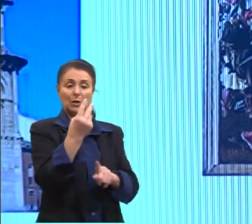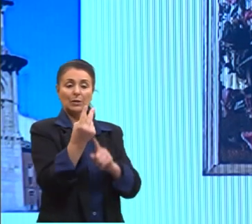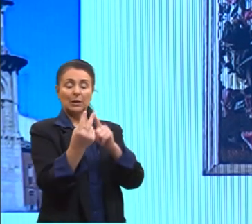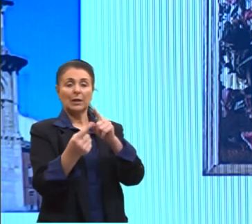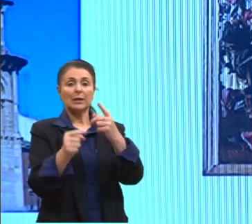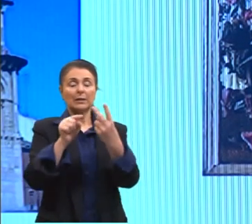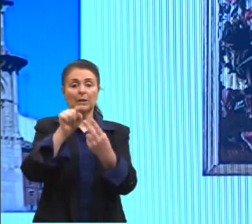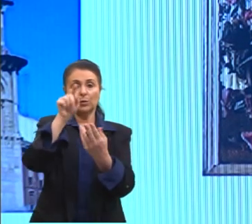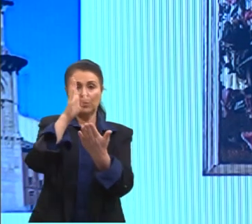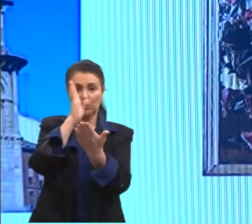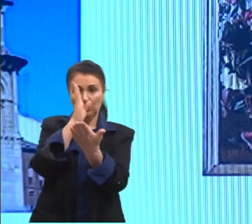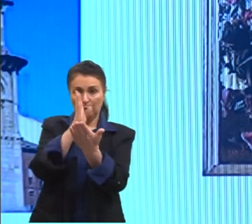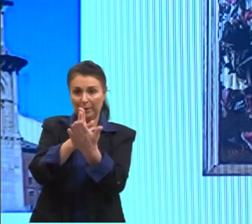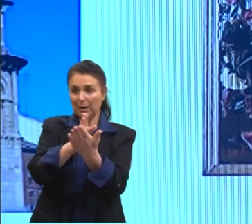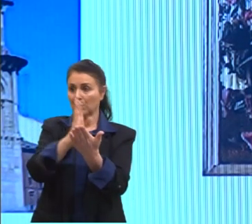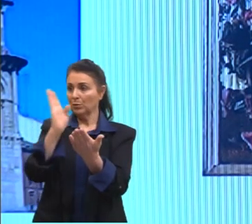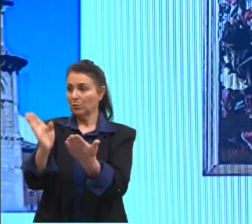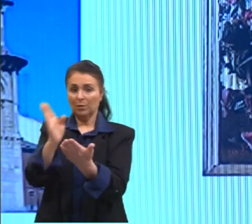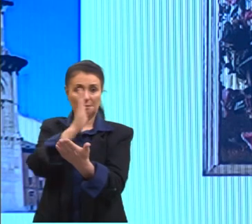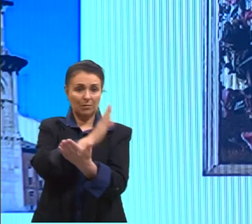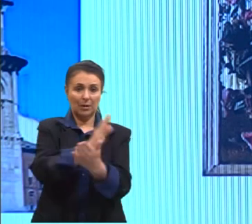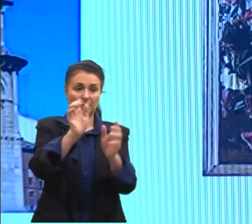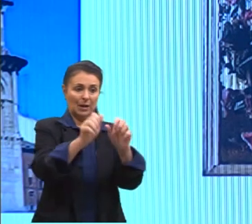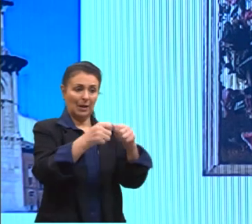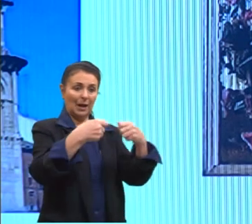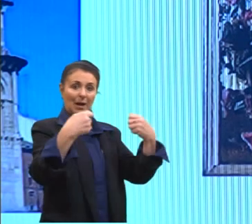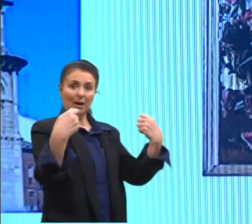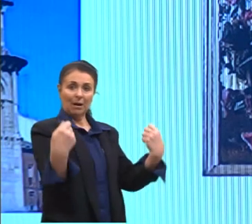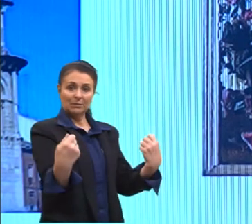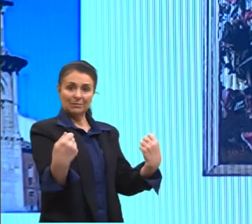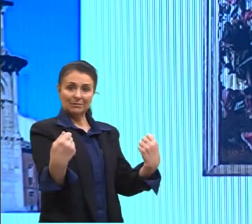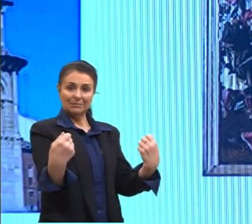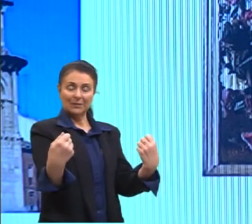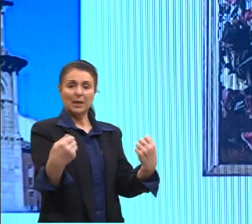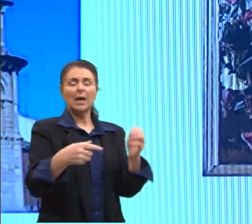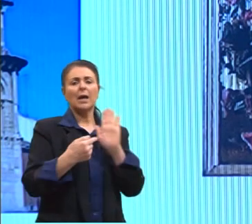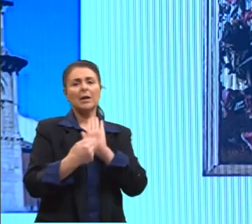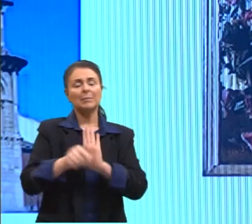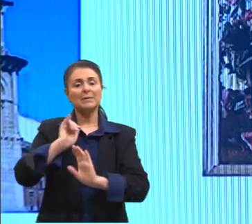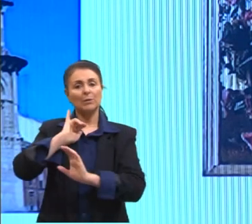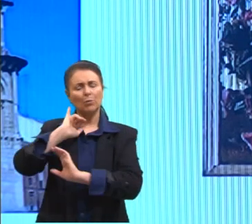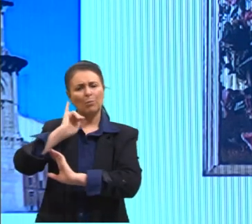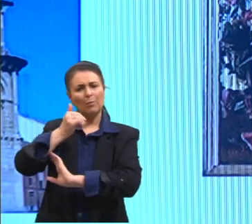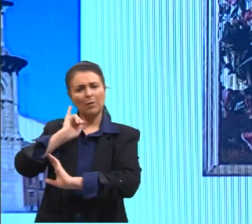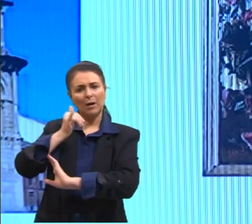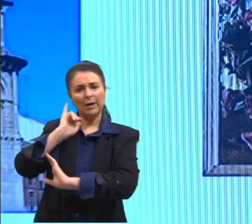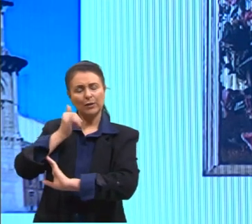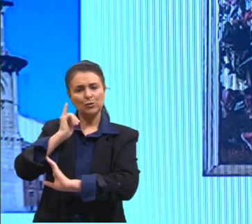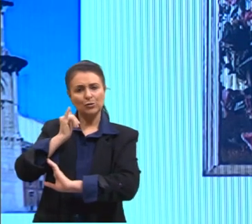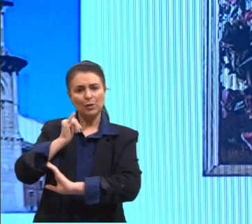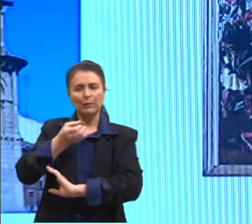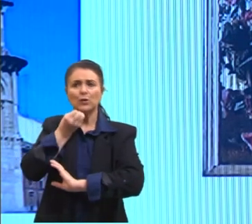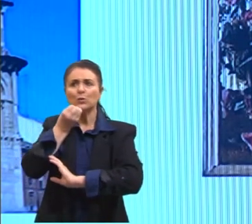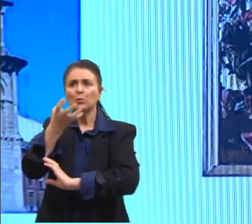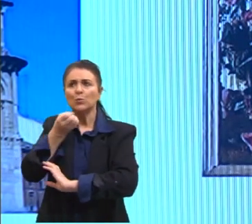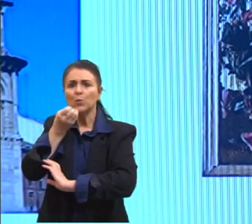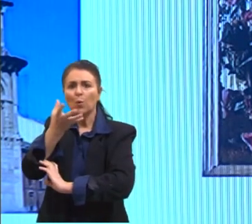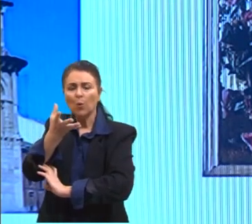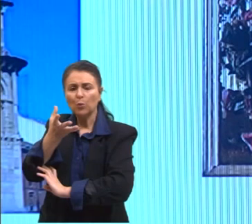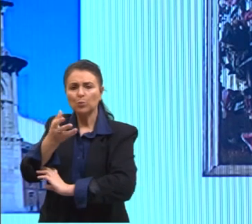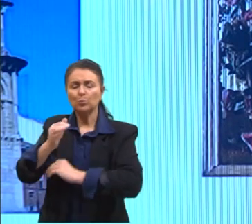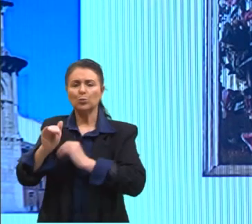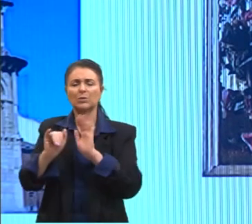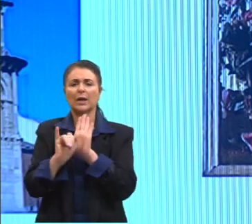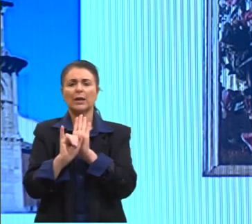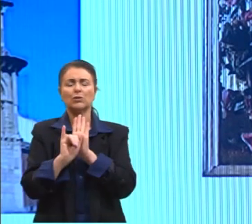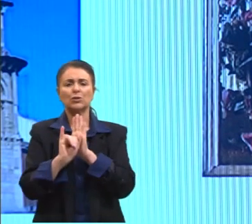narrativa. Essa característica da narrativa de contos religiosos, de parábolas,